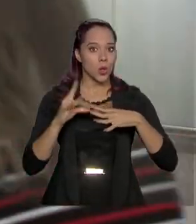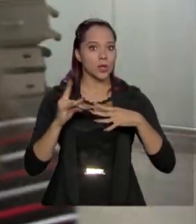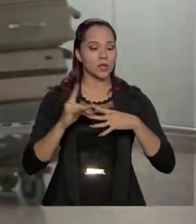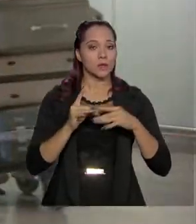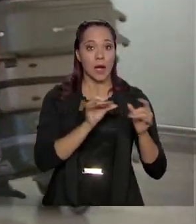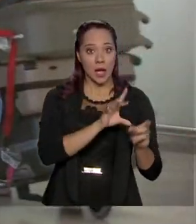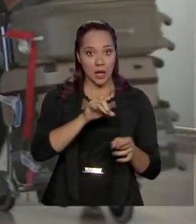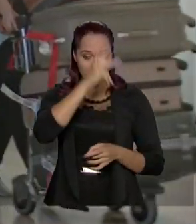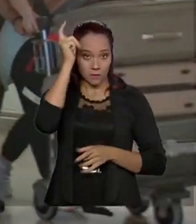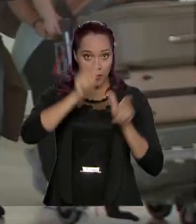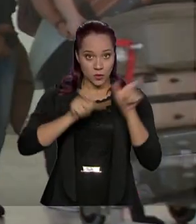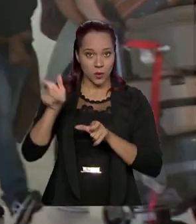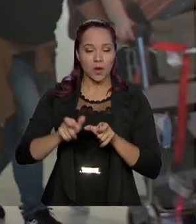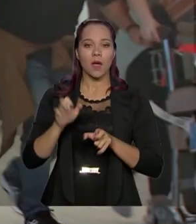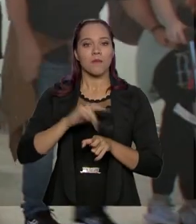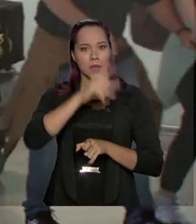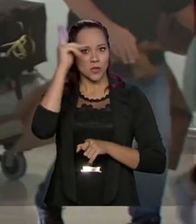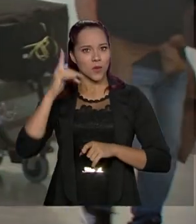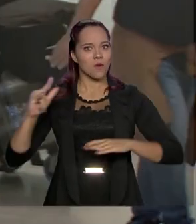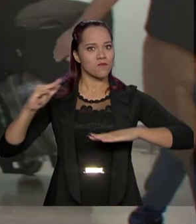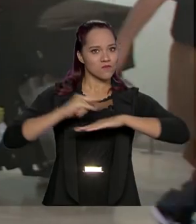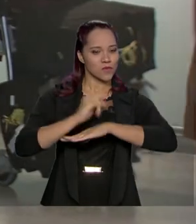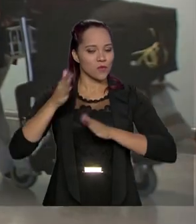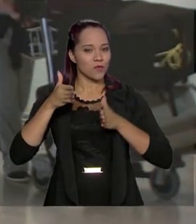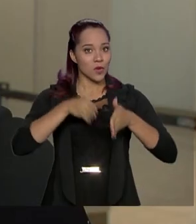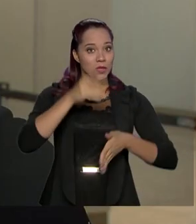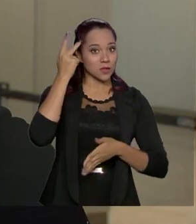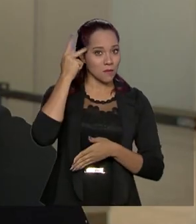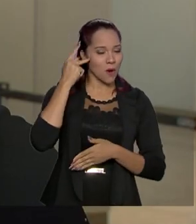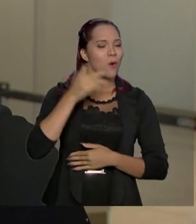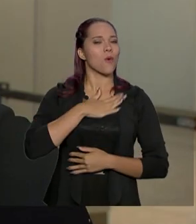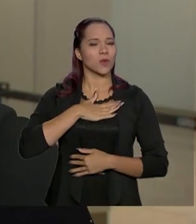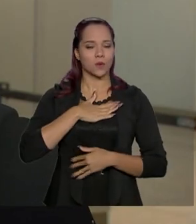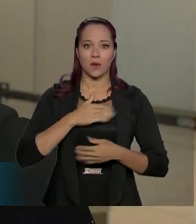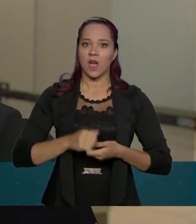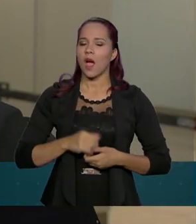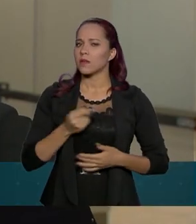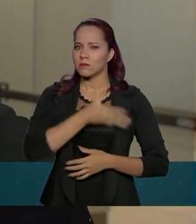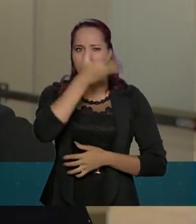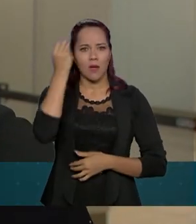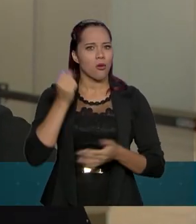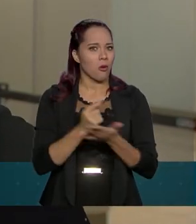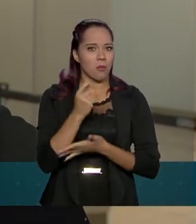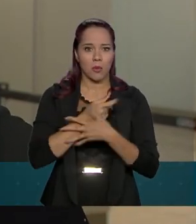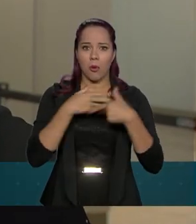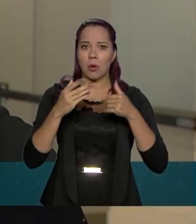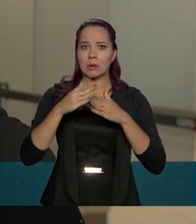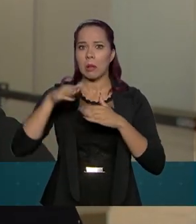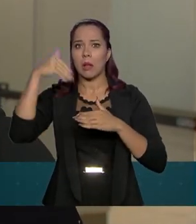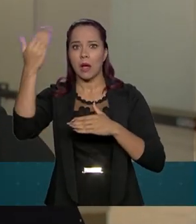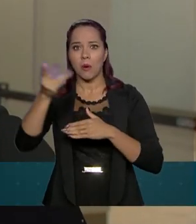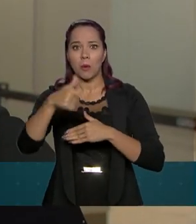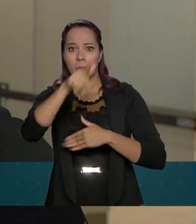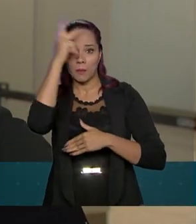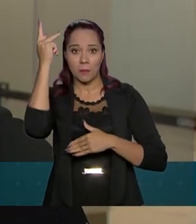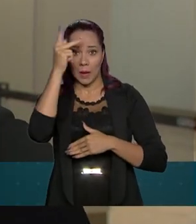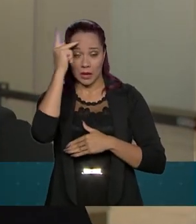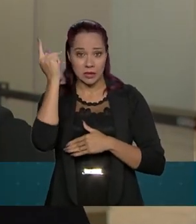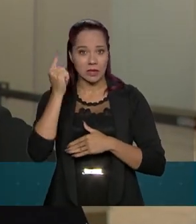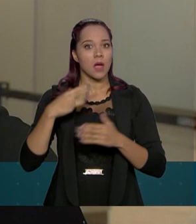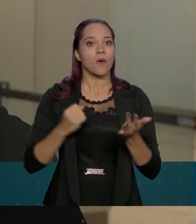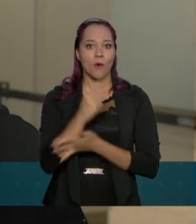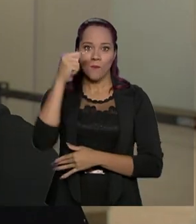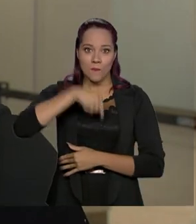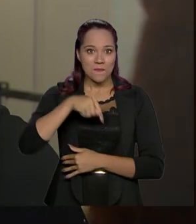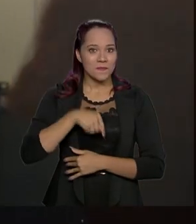A decisão agradou quem desembarcou em São Paulo. Quando a gente esquece de comprar alguma coisinha lá fora, a gente acaba comprando